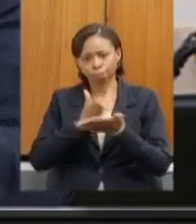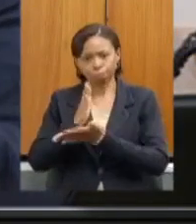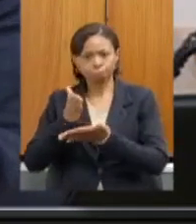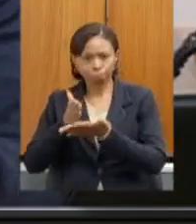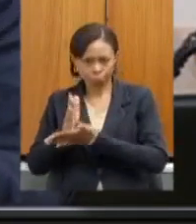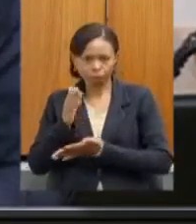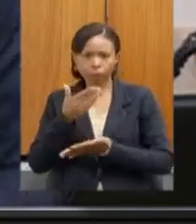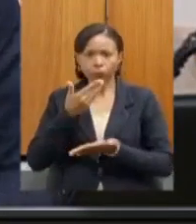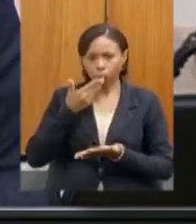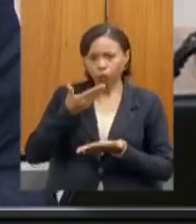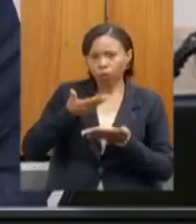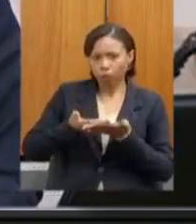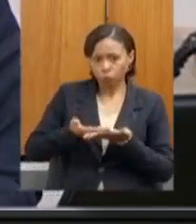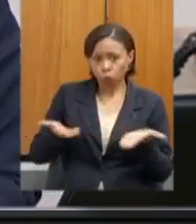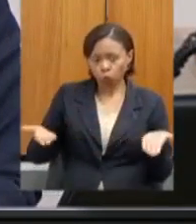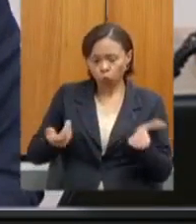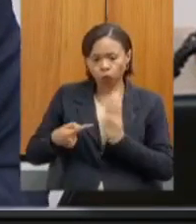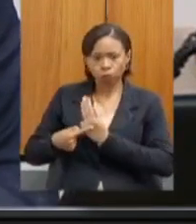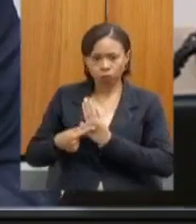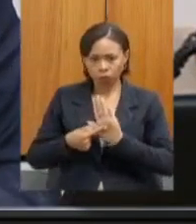apresentados nessa comissão.